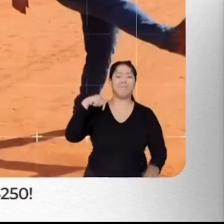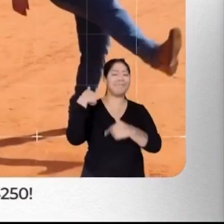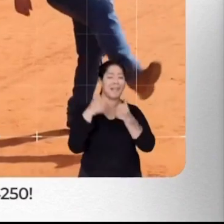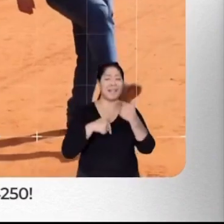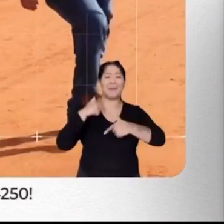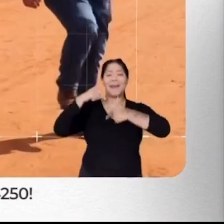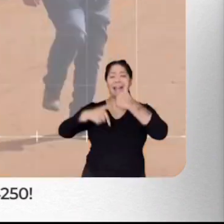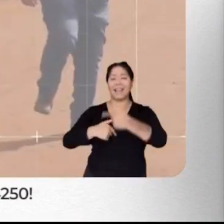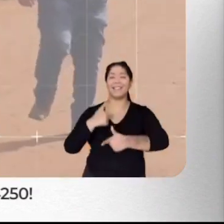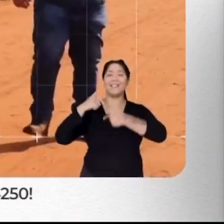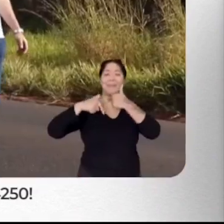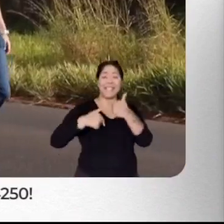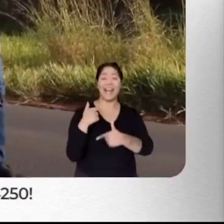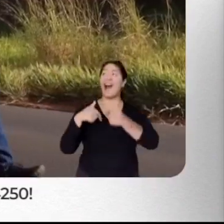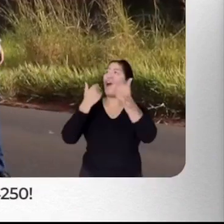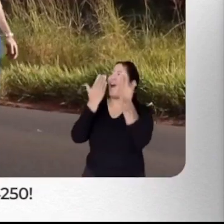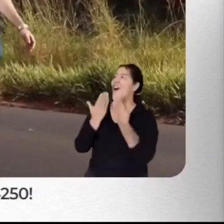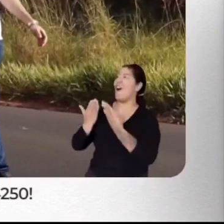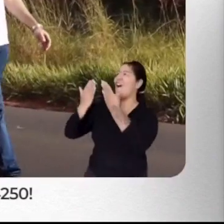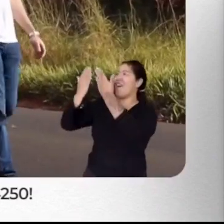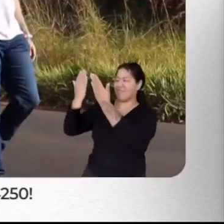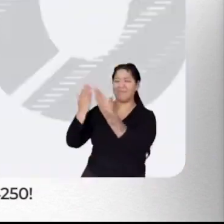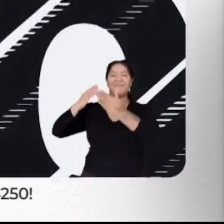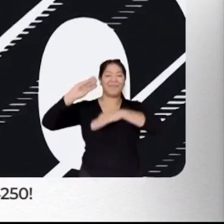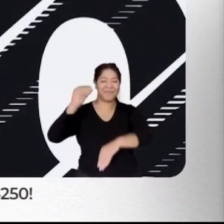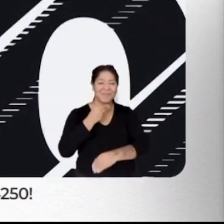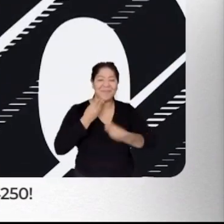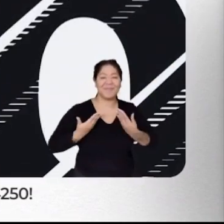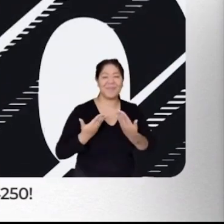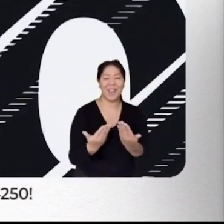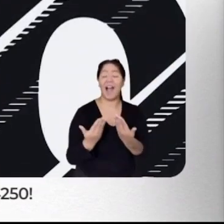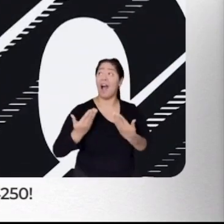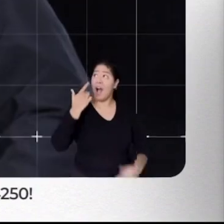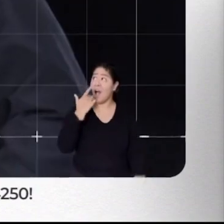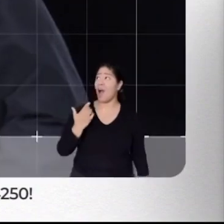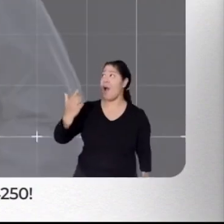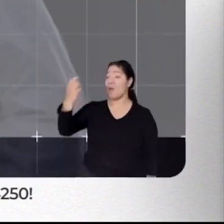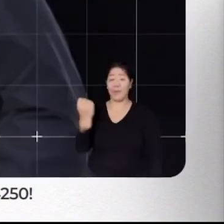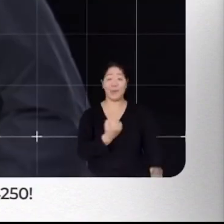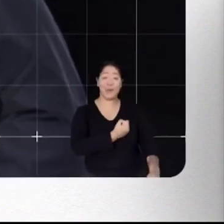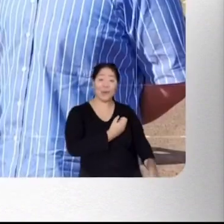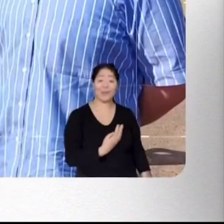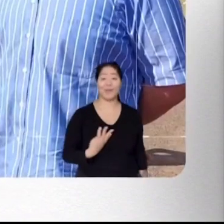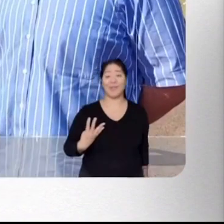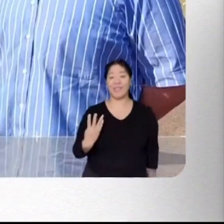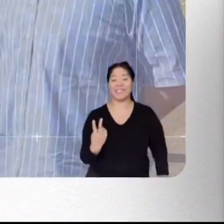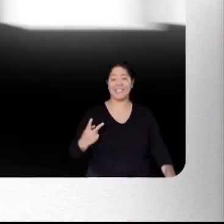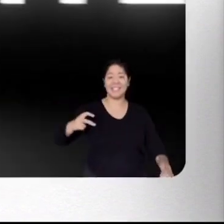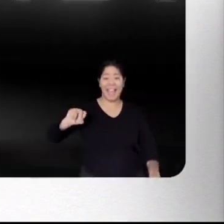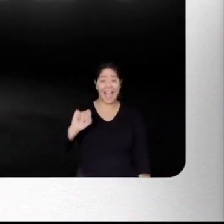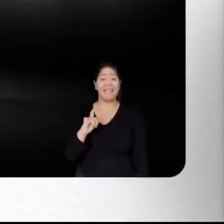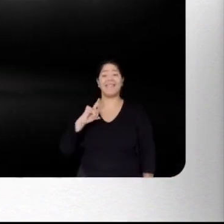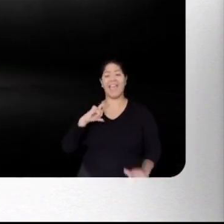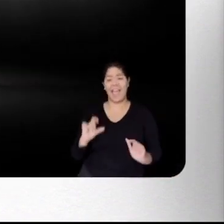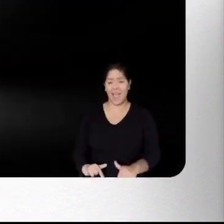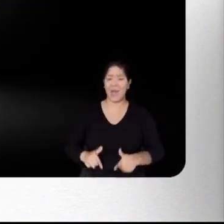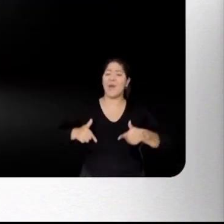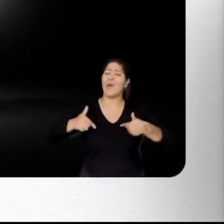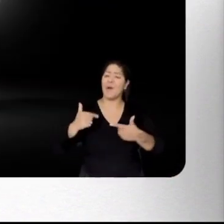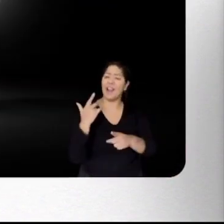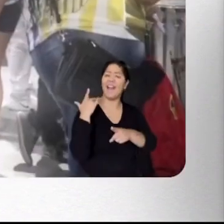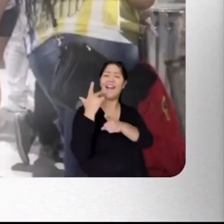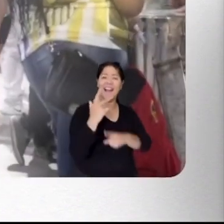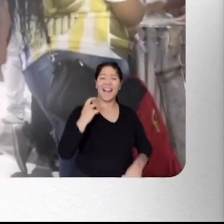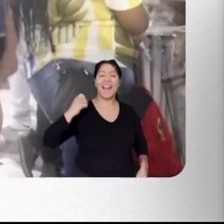Quando se fala em trabalho, a gente pensa, 44, 250. Tem atitude, tem coragem